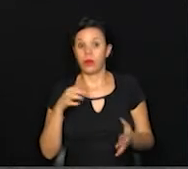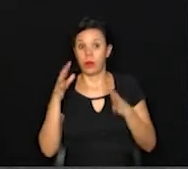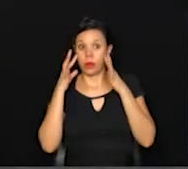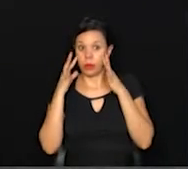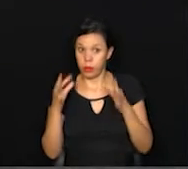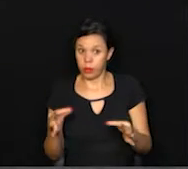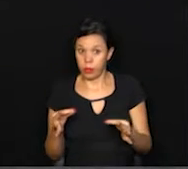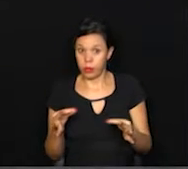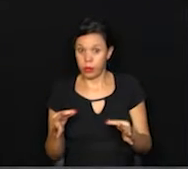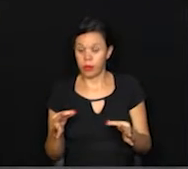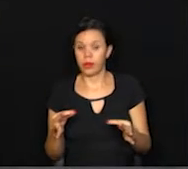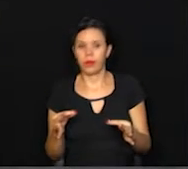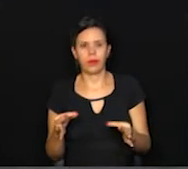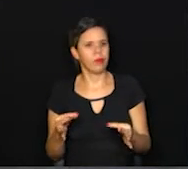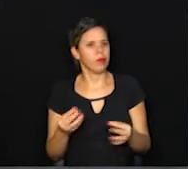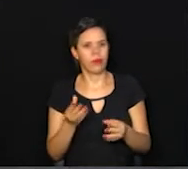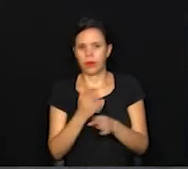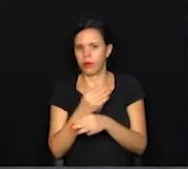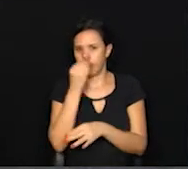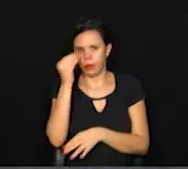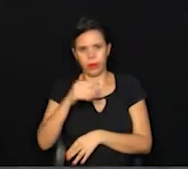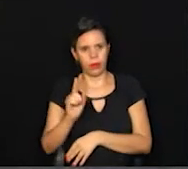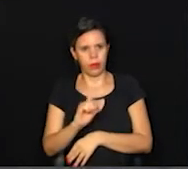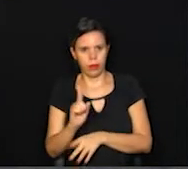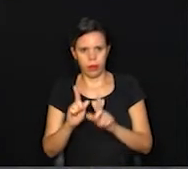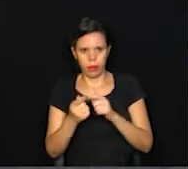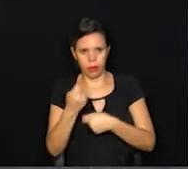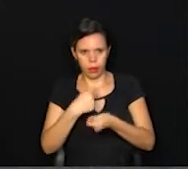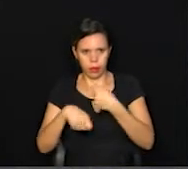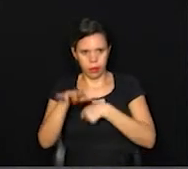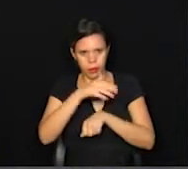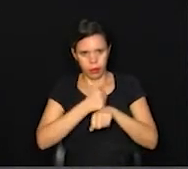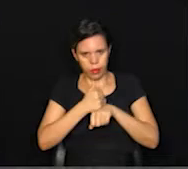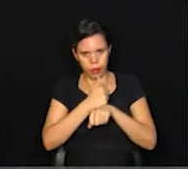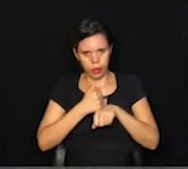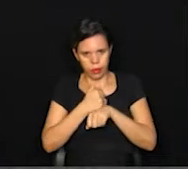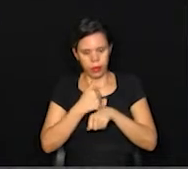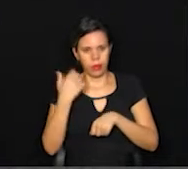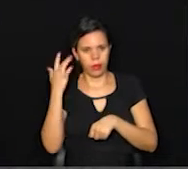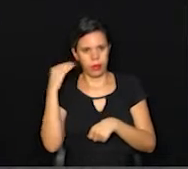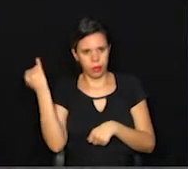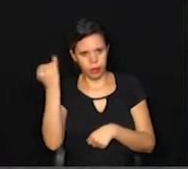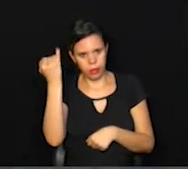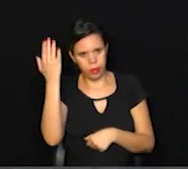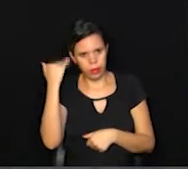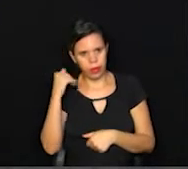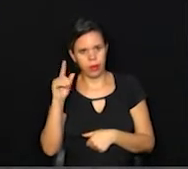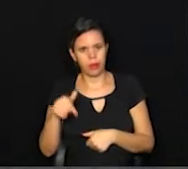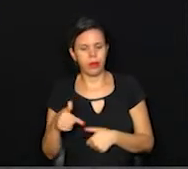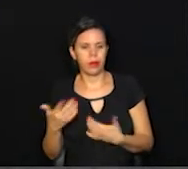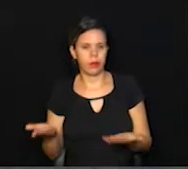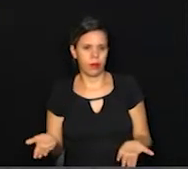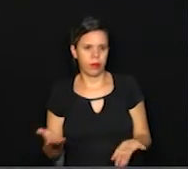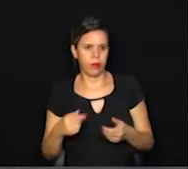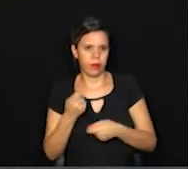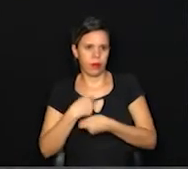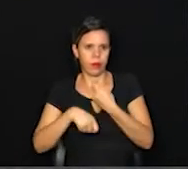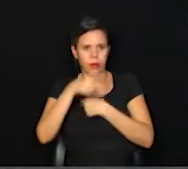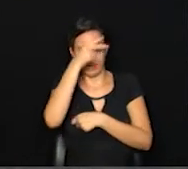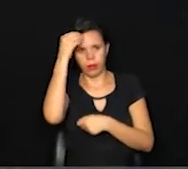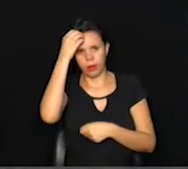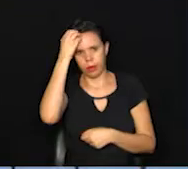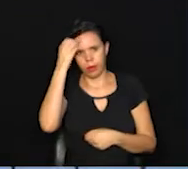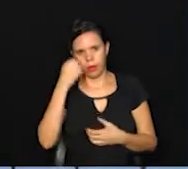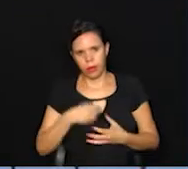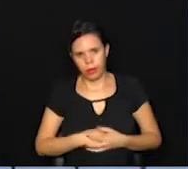e não deixamos para lá a questão da gestão e de outras áreas que consideramos importantíssimas para a administração pública.